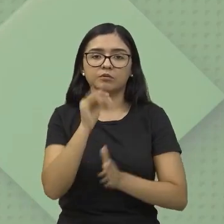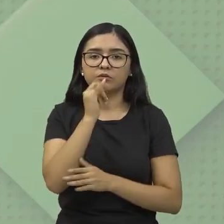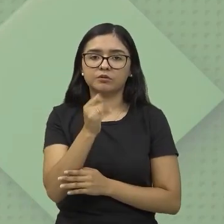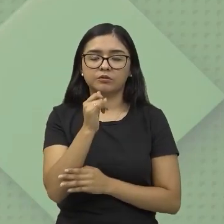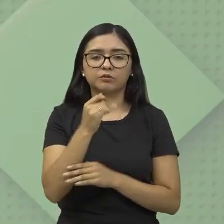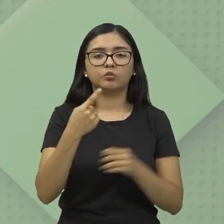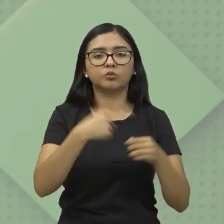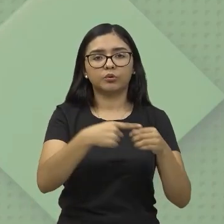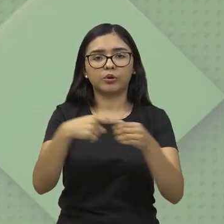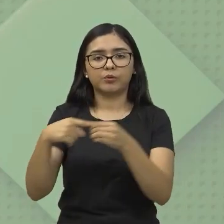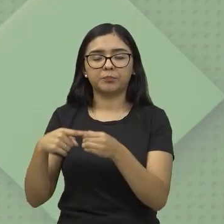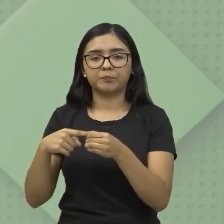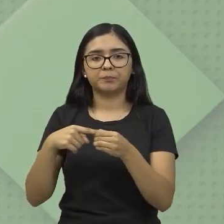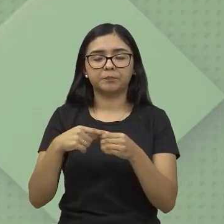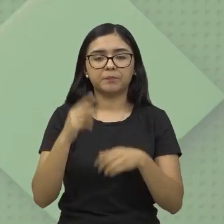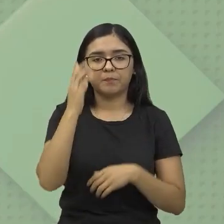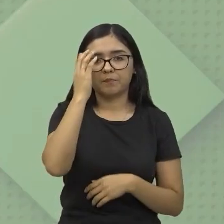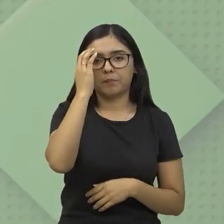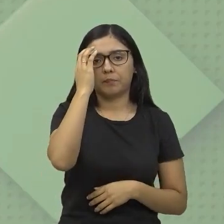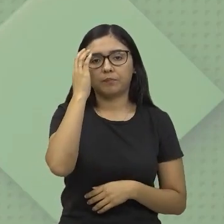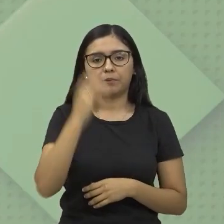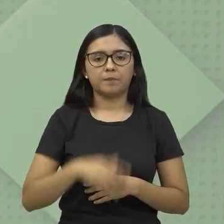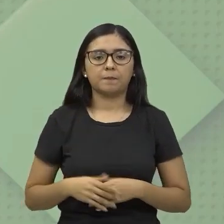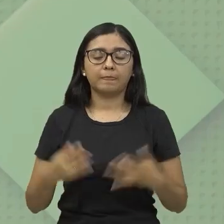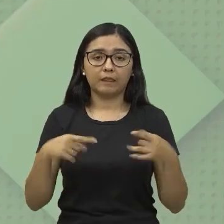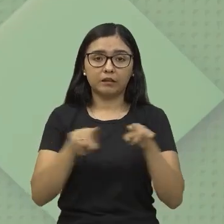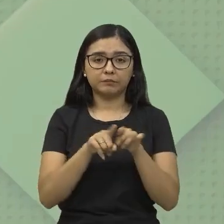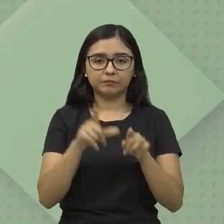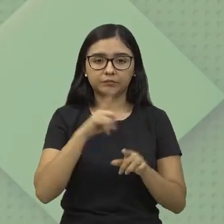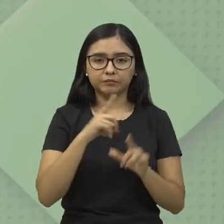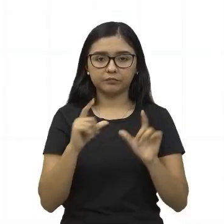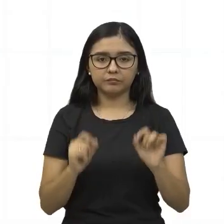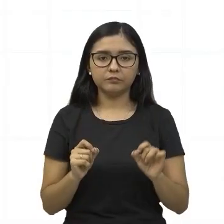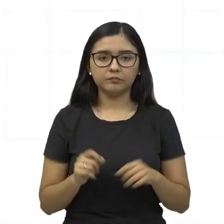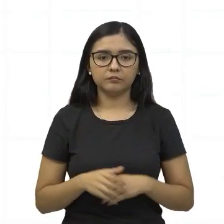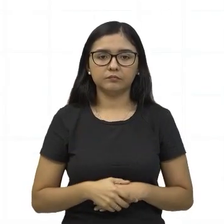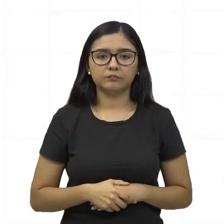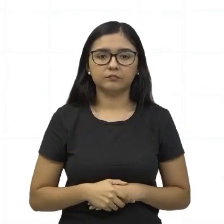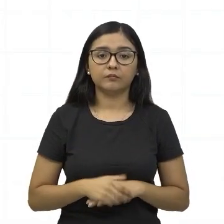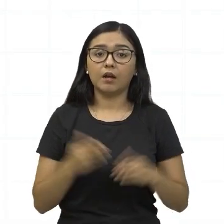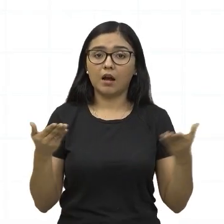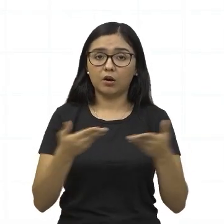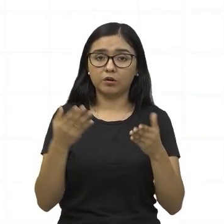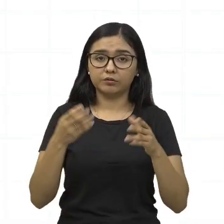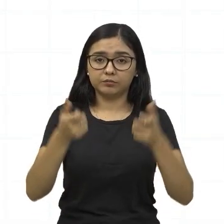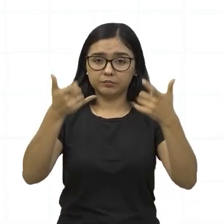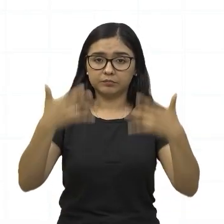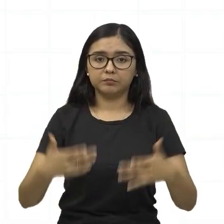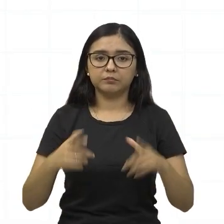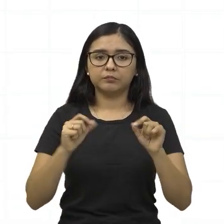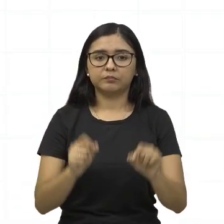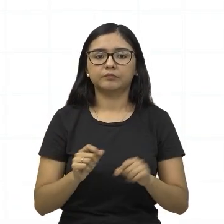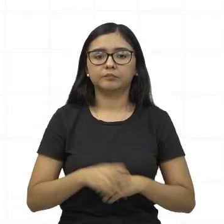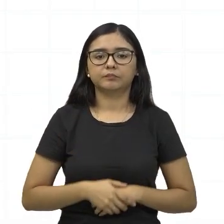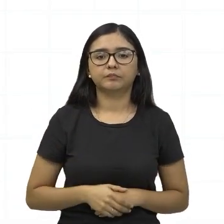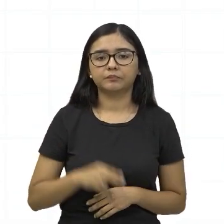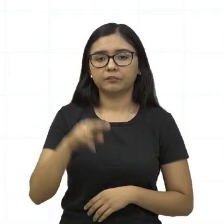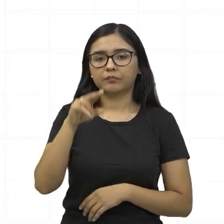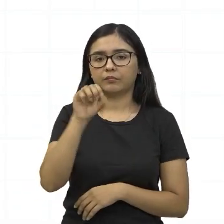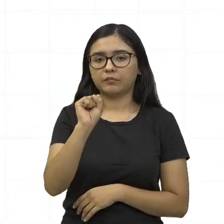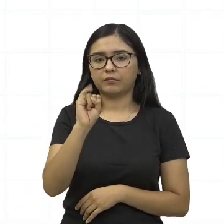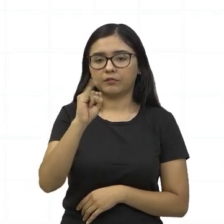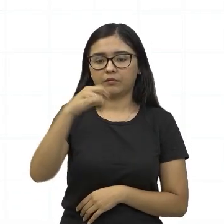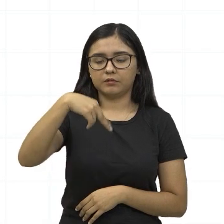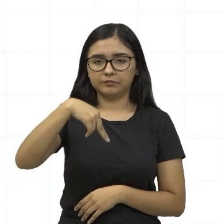nesses locais, certo? E a gente tem aí, agora, vamos falar sobre o sistema interligado nacional.